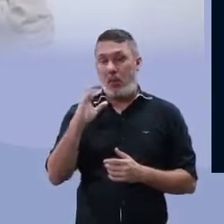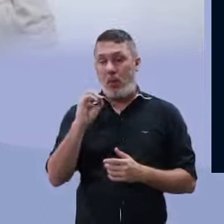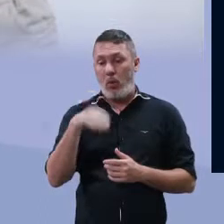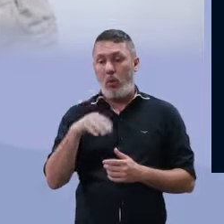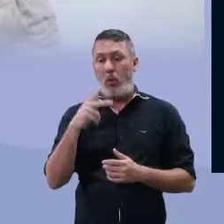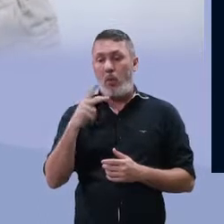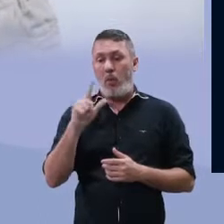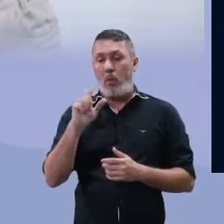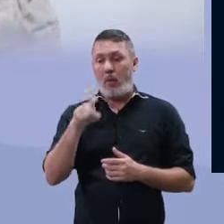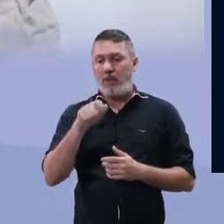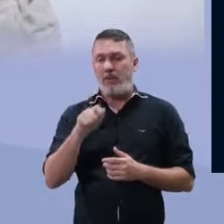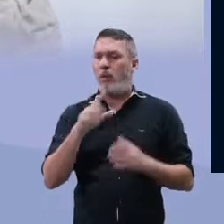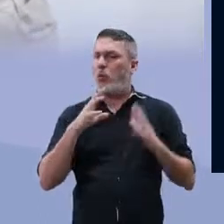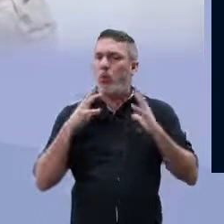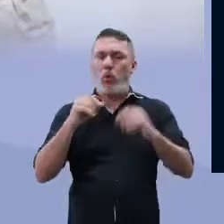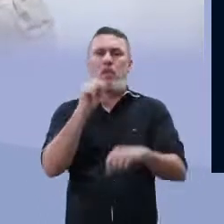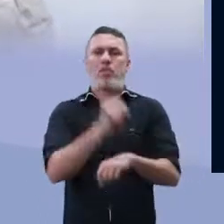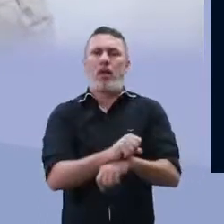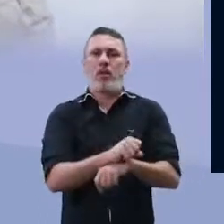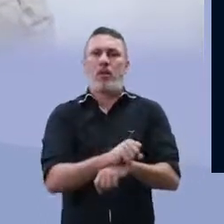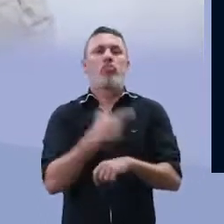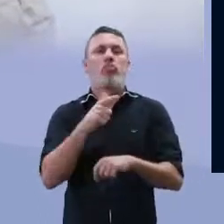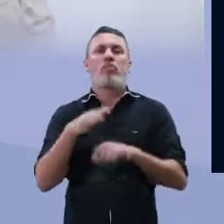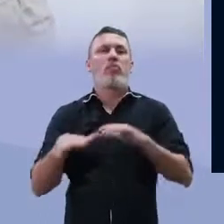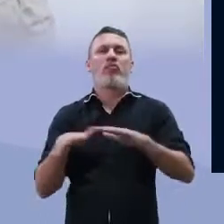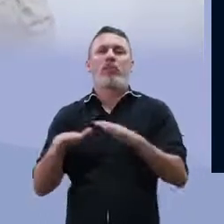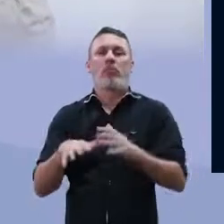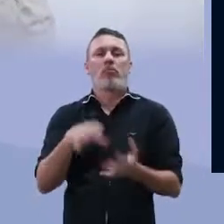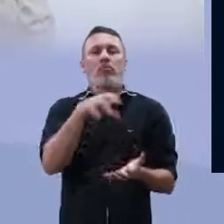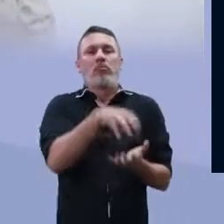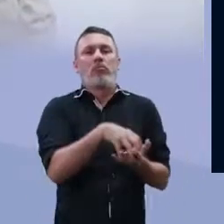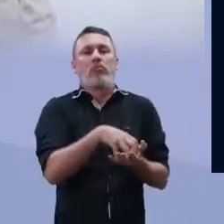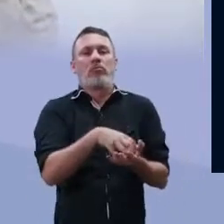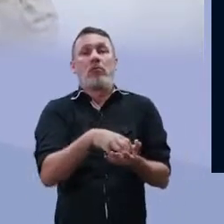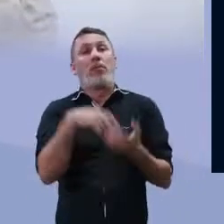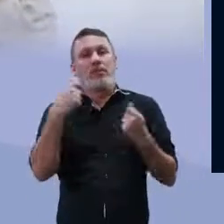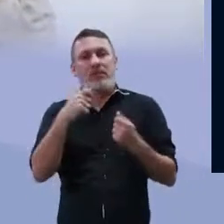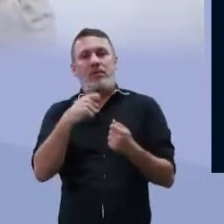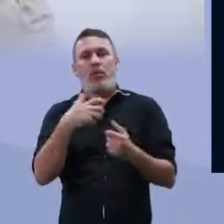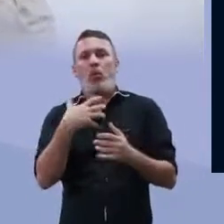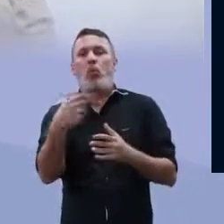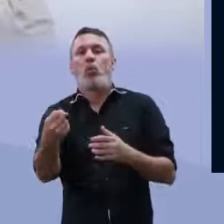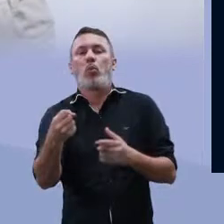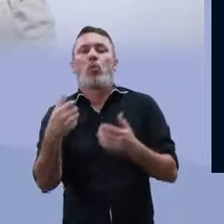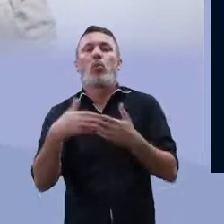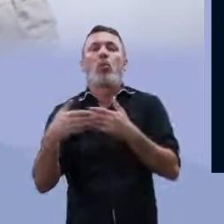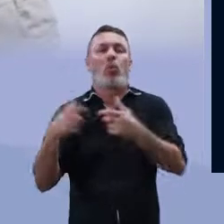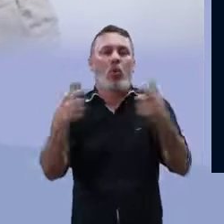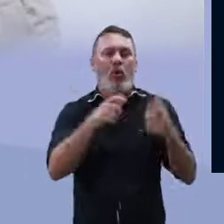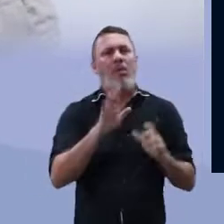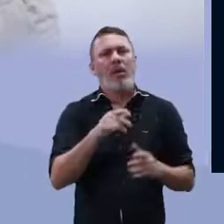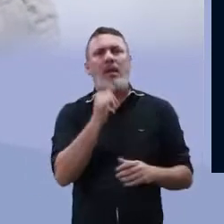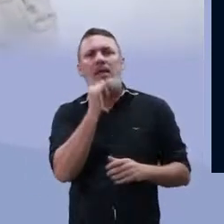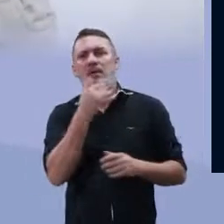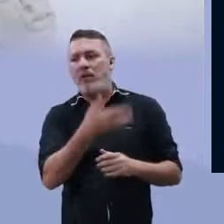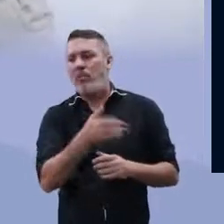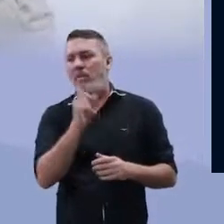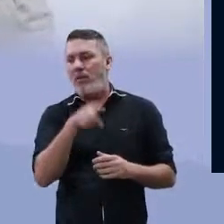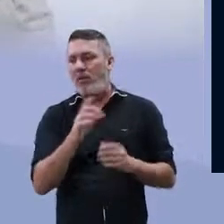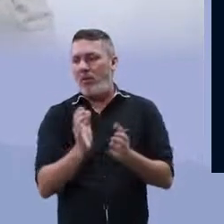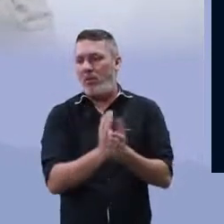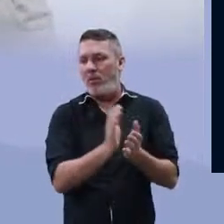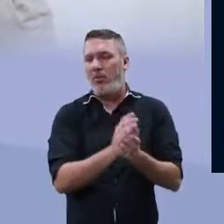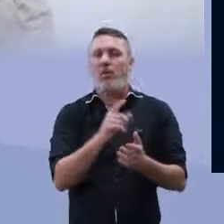Os apicomplexos são todos parasitas. Eles não têm estrutura de locomoção. Então, eles precisam entrar no corpo de um hospedeiro.